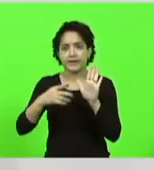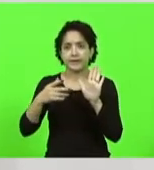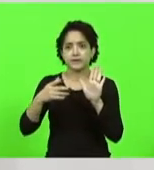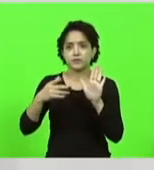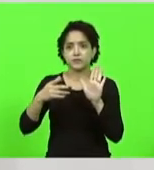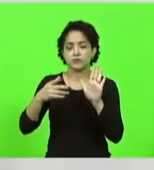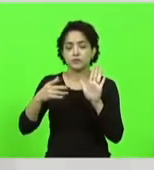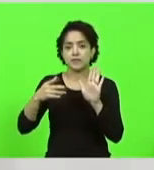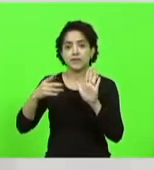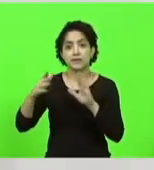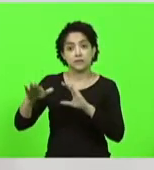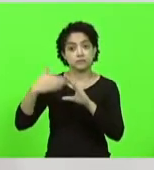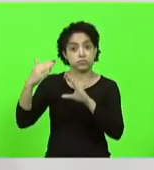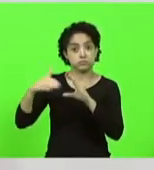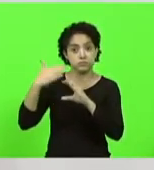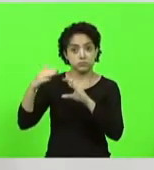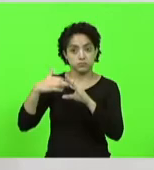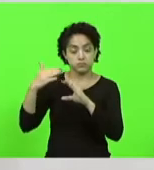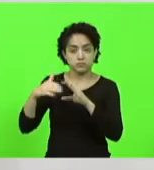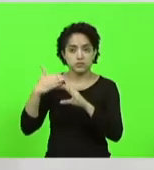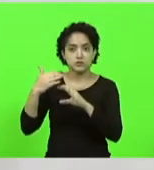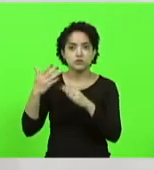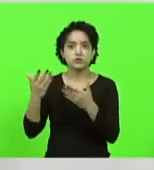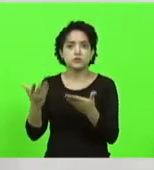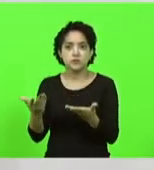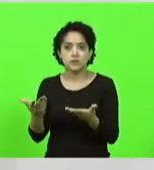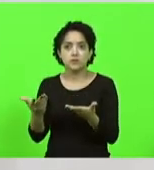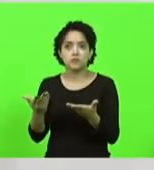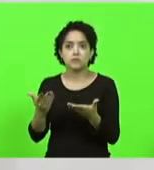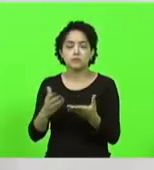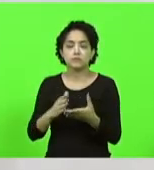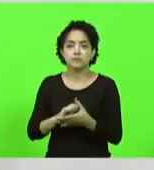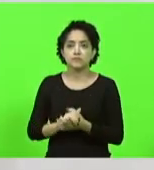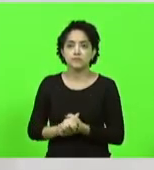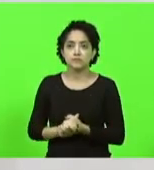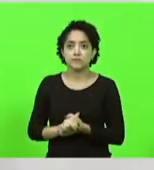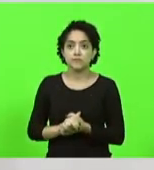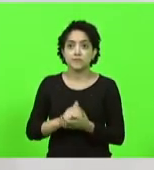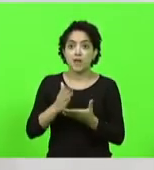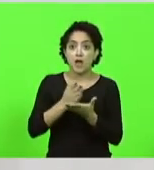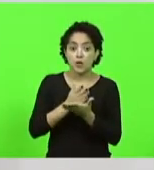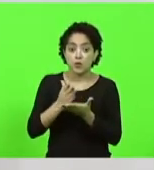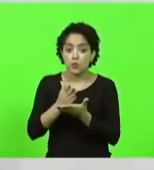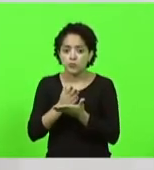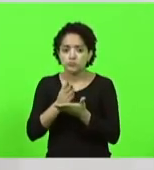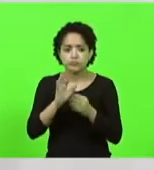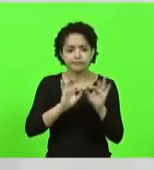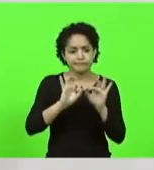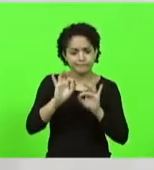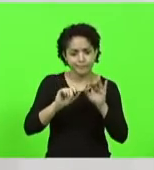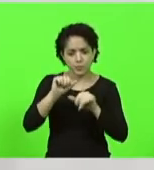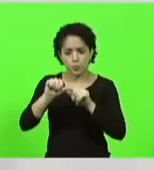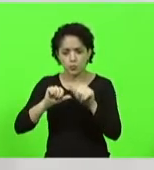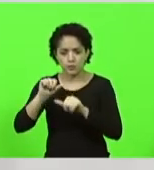para outra tentando fazer com que alguns ajustes sejam feitos